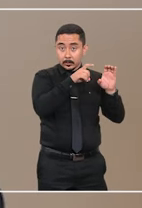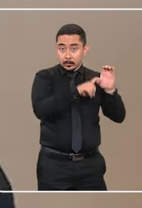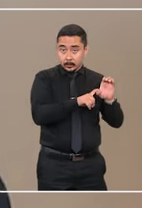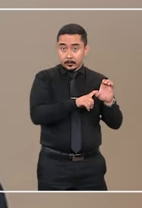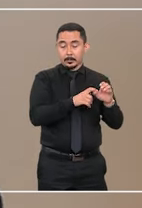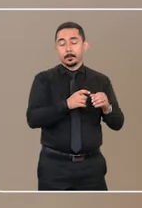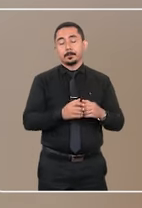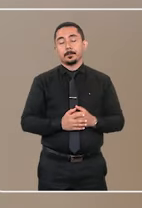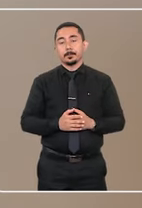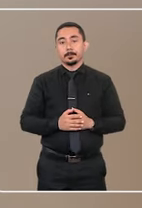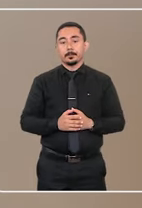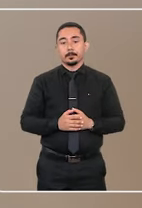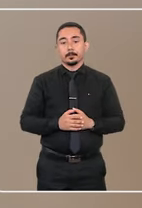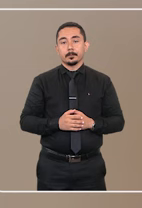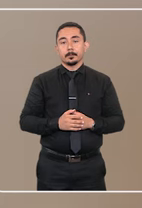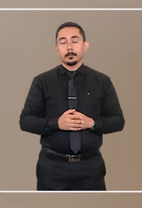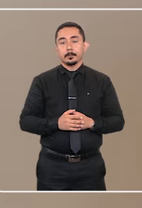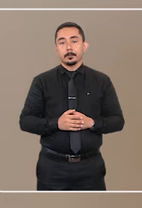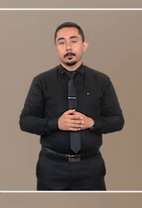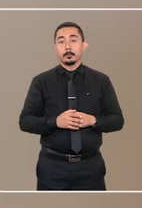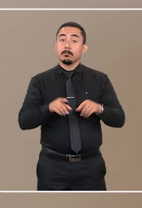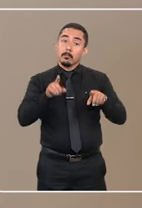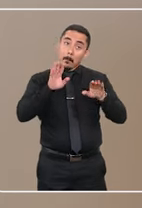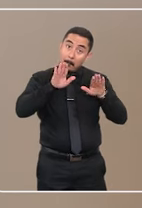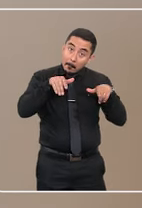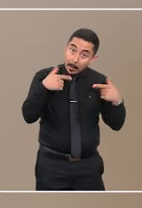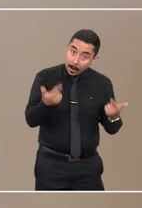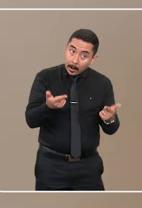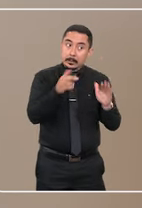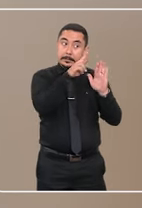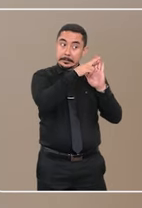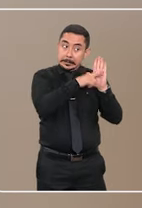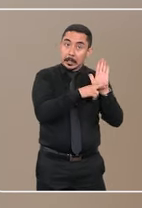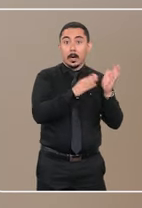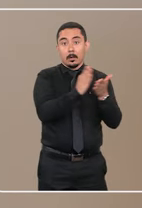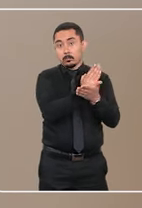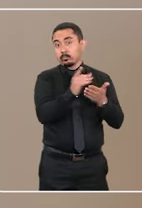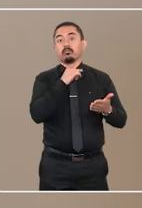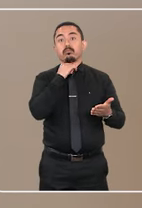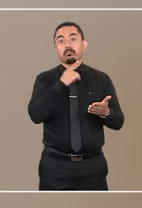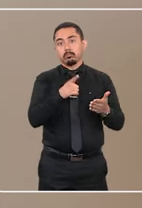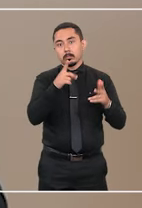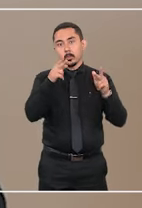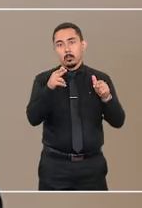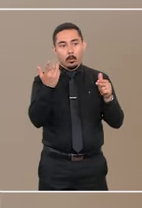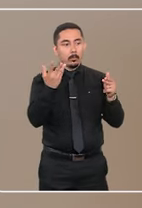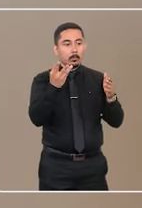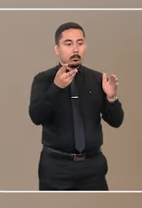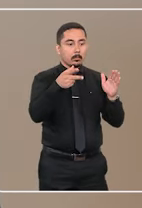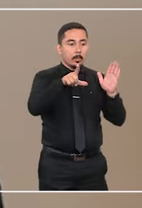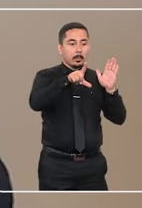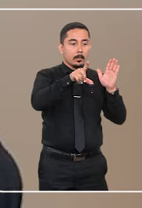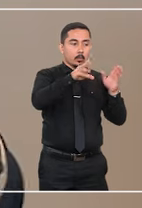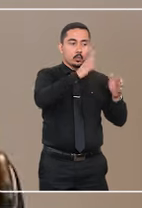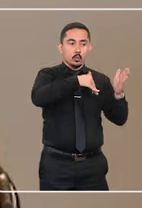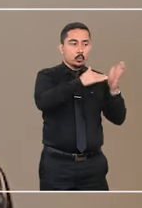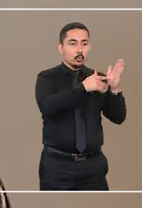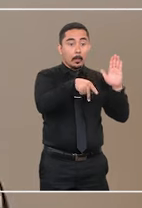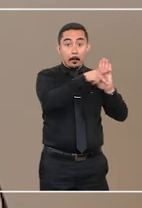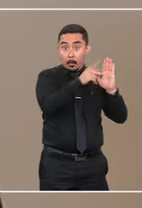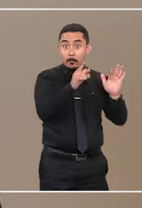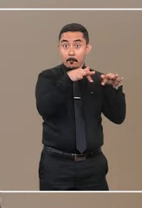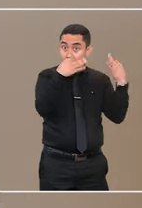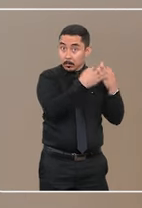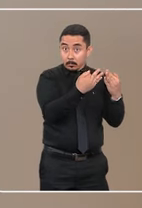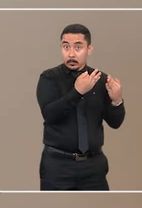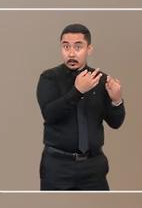determinados tipos de dívida. Mas em regra, então, alguns bens do devedor são empenhoráveis. O bem de família, existe uma lei específica para